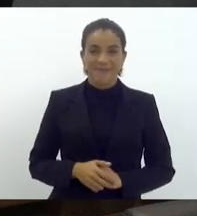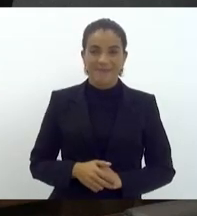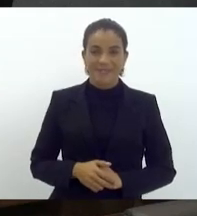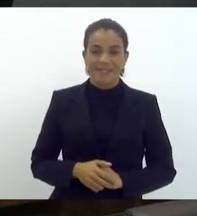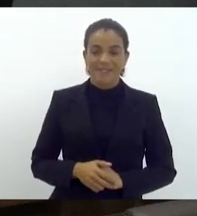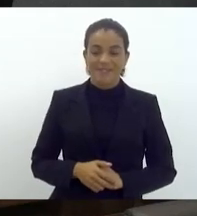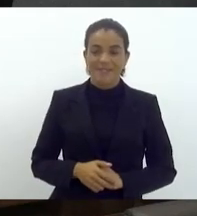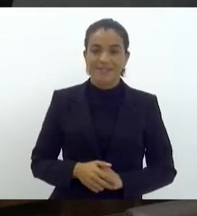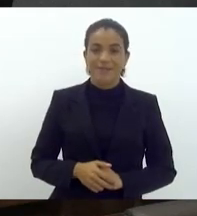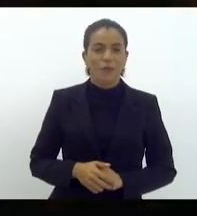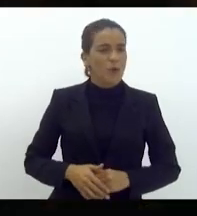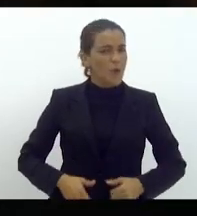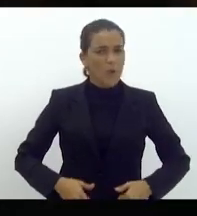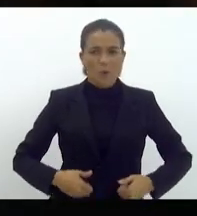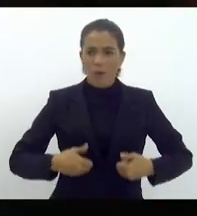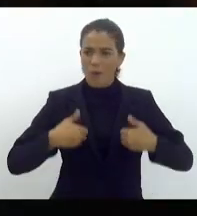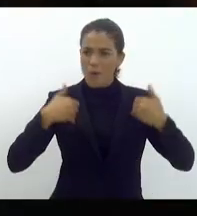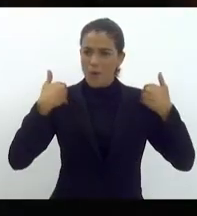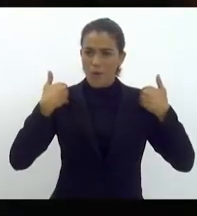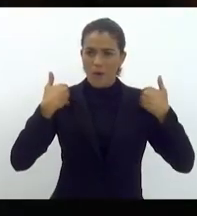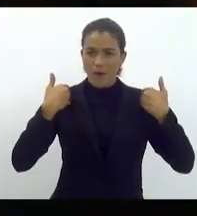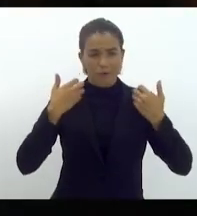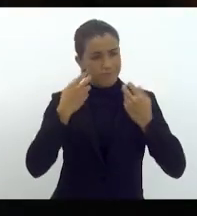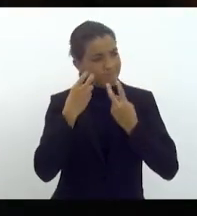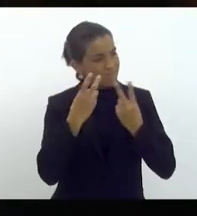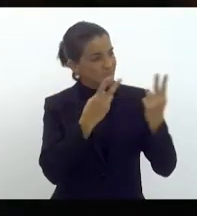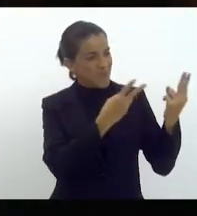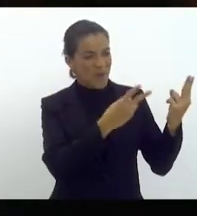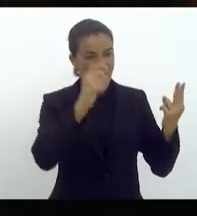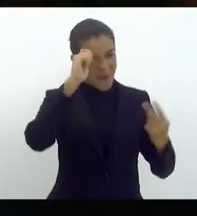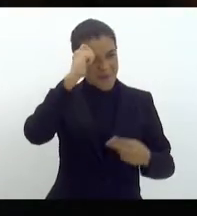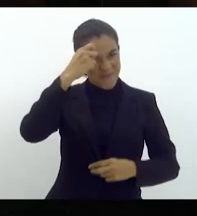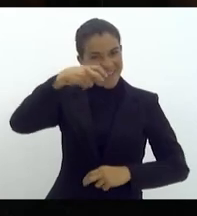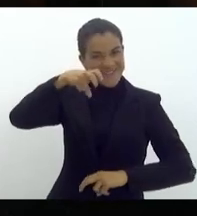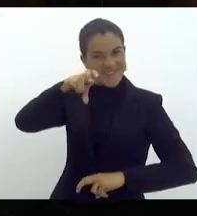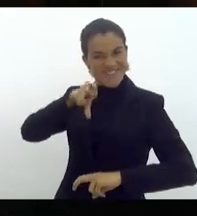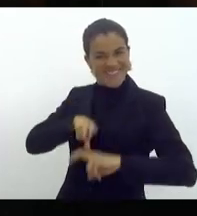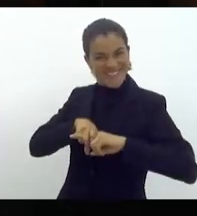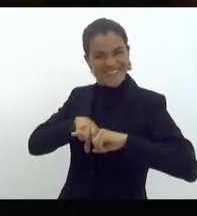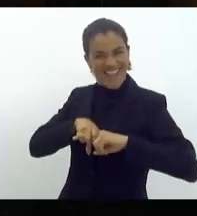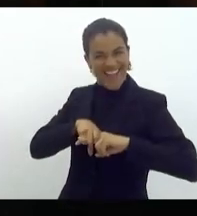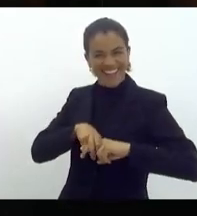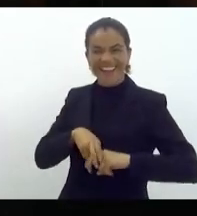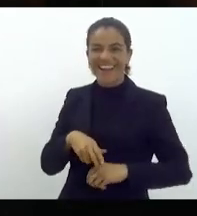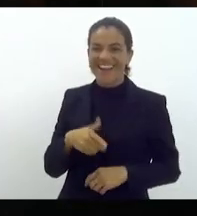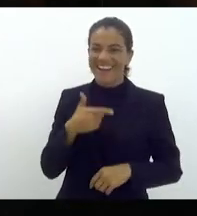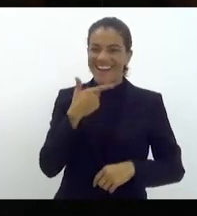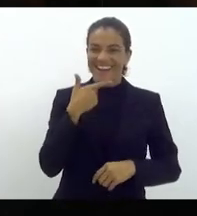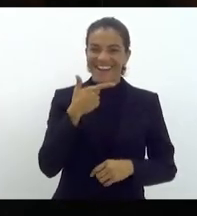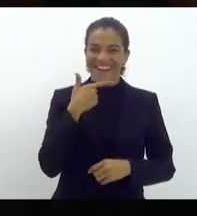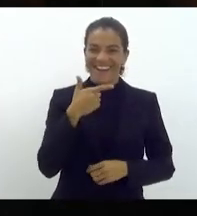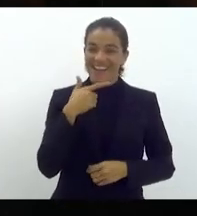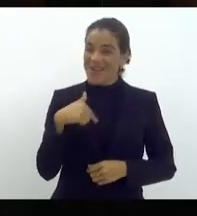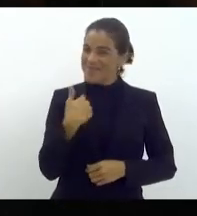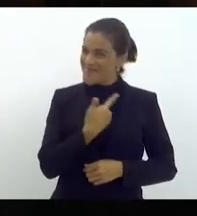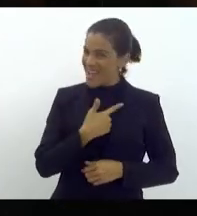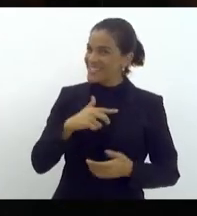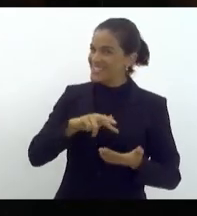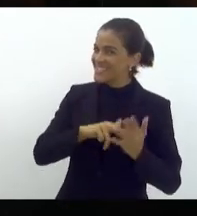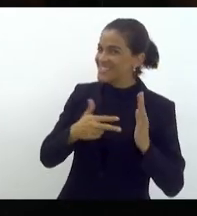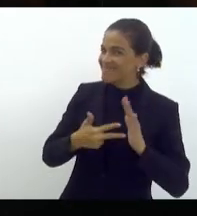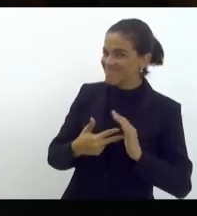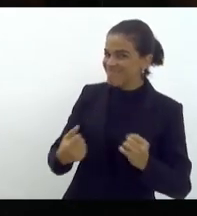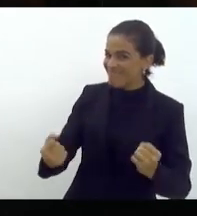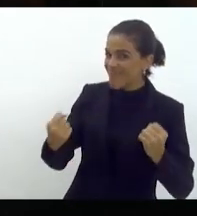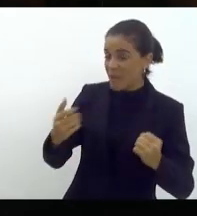É uma honra ver um preto sentado nessa cadeira. Para nós é muito simbólico, as